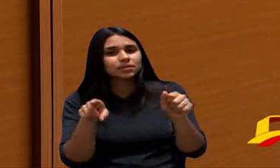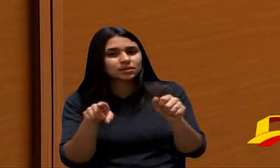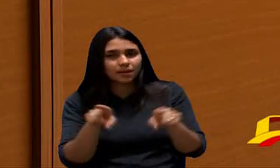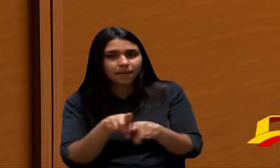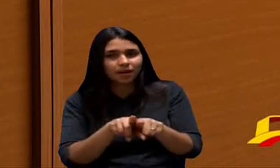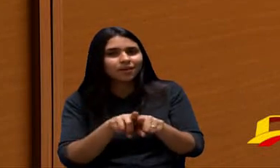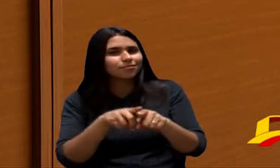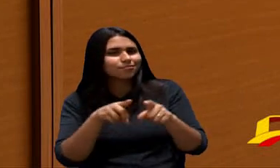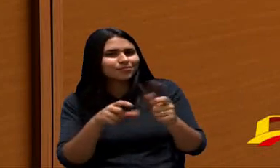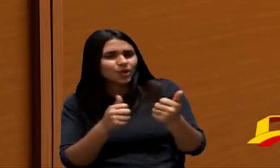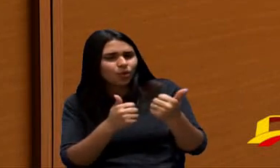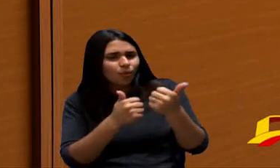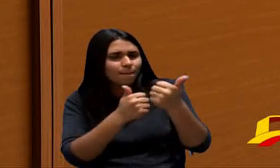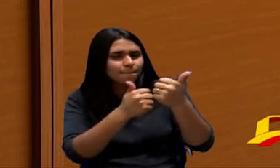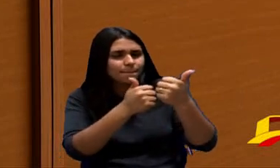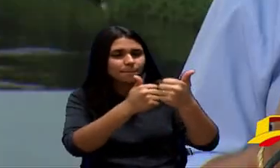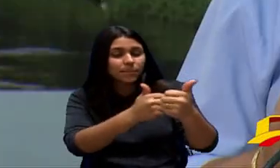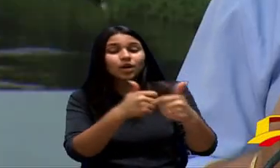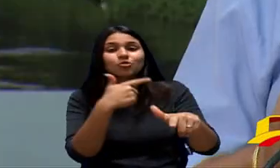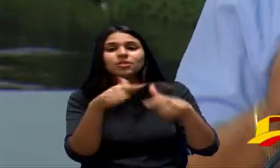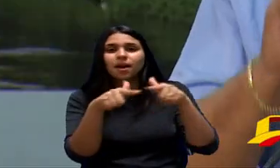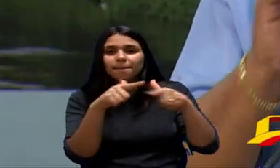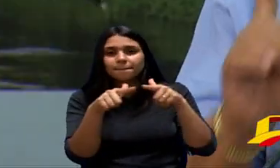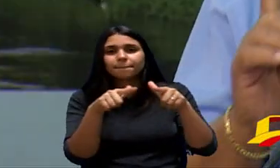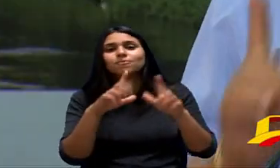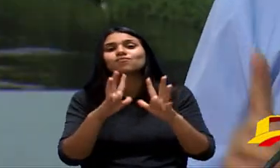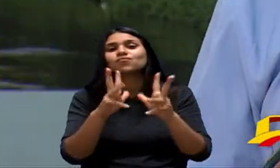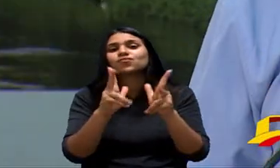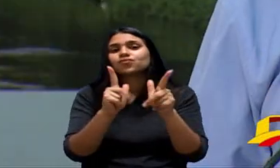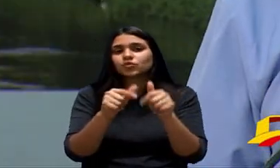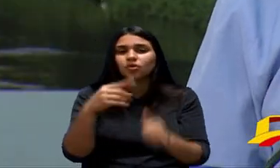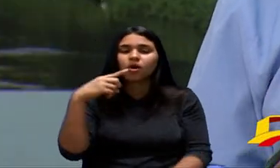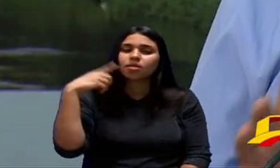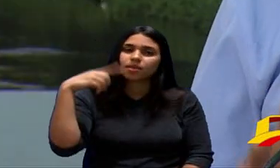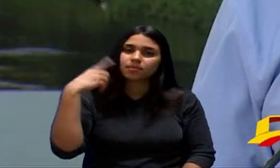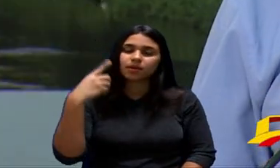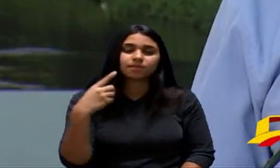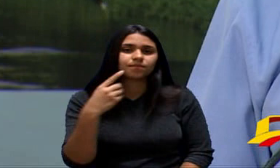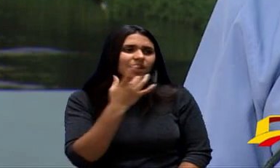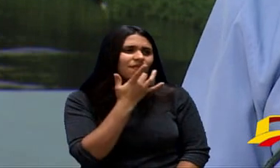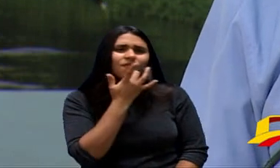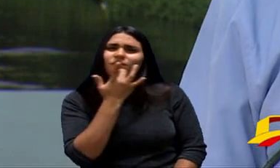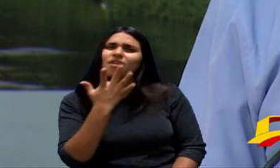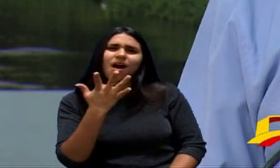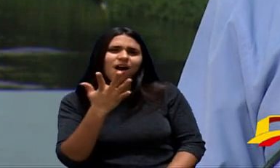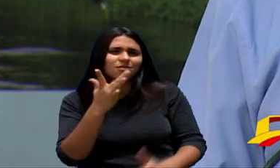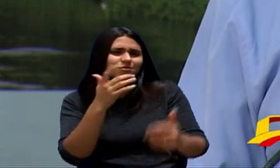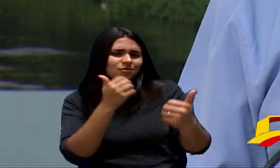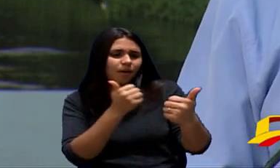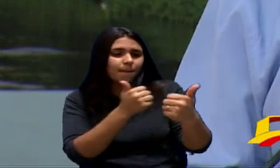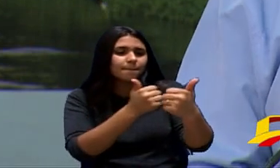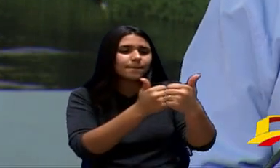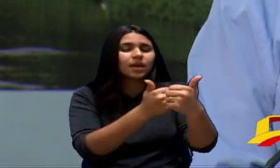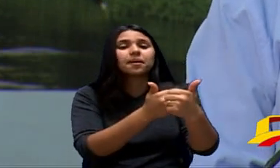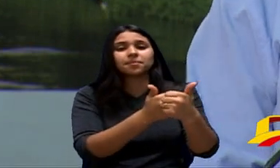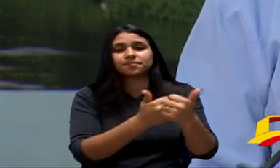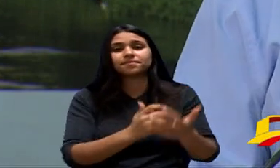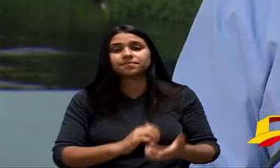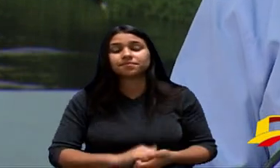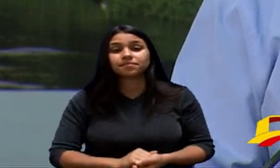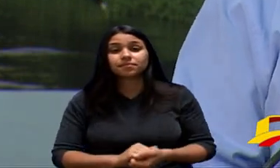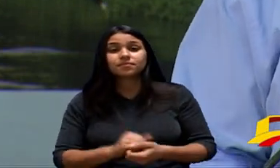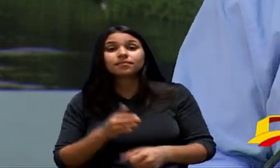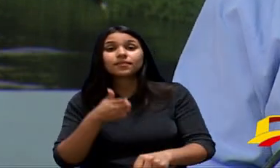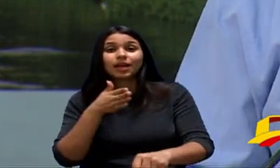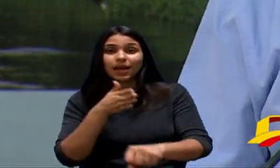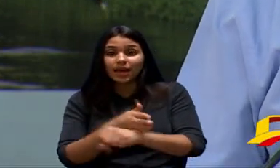A População Inteira Deveria Acompanhar O Que Faz O Deputado É Muito Fácil Acompanhar O Que Faz Deputado Entra